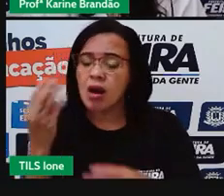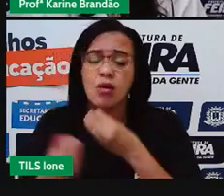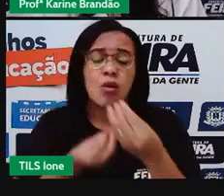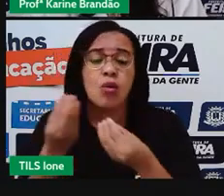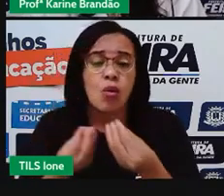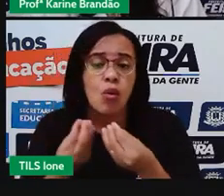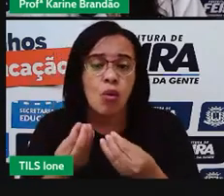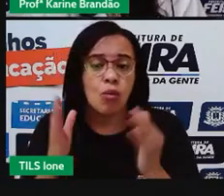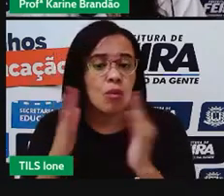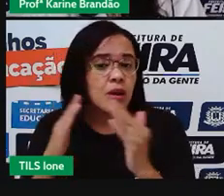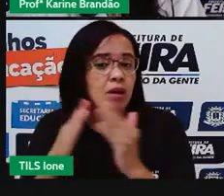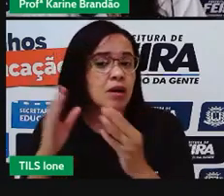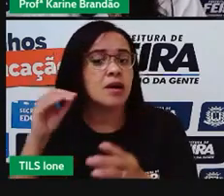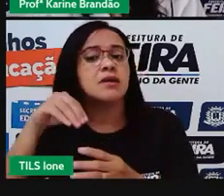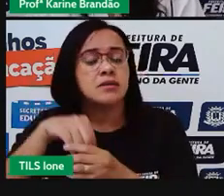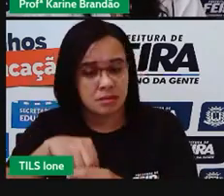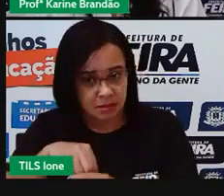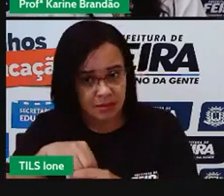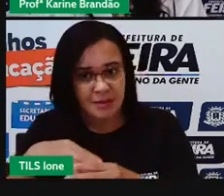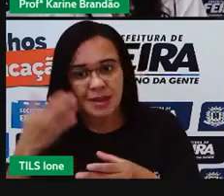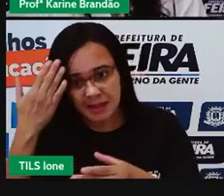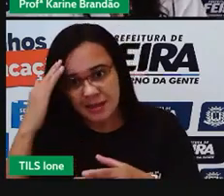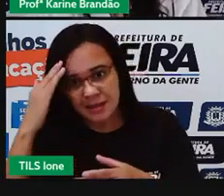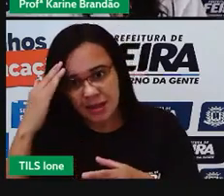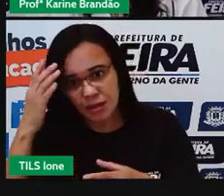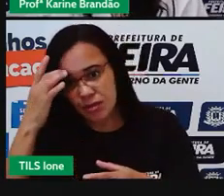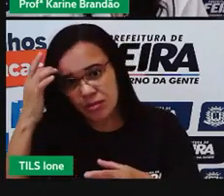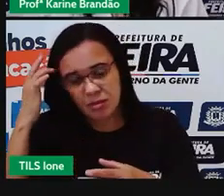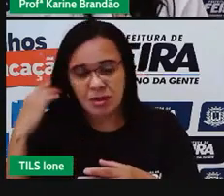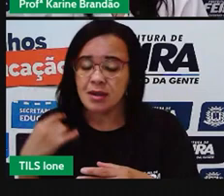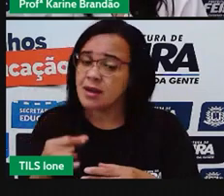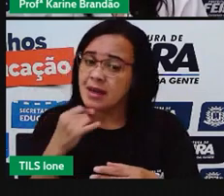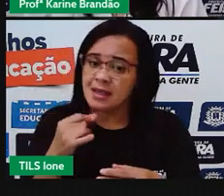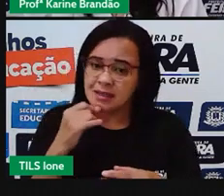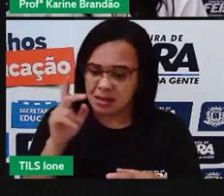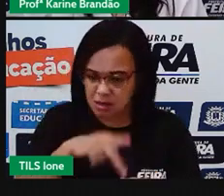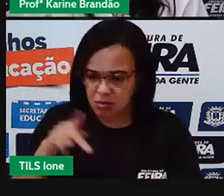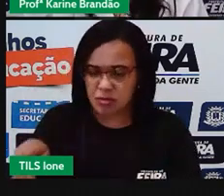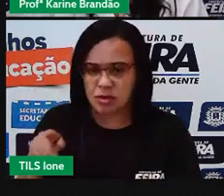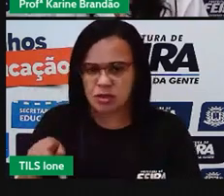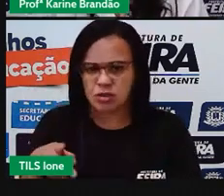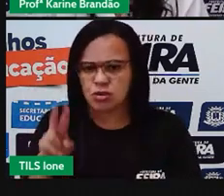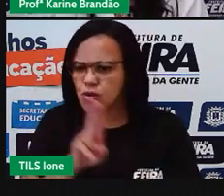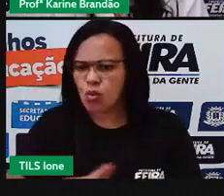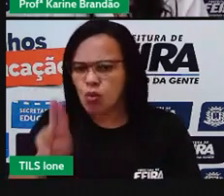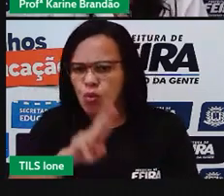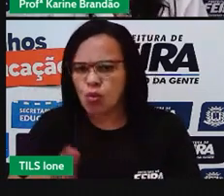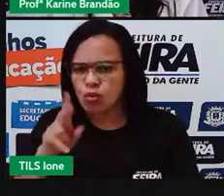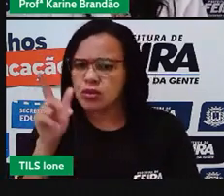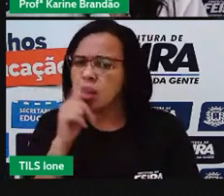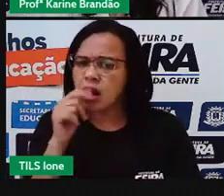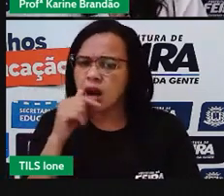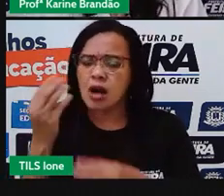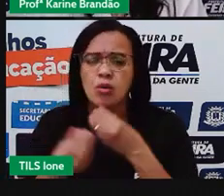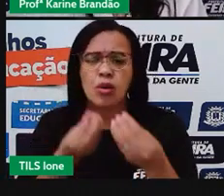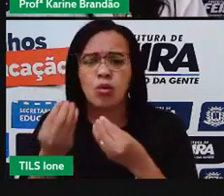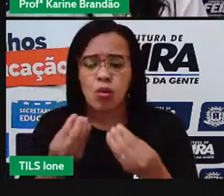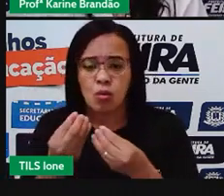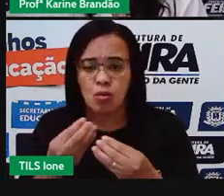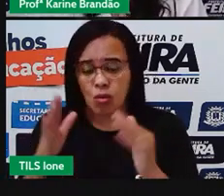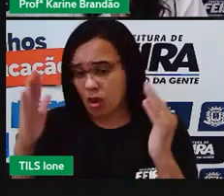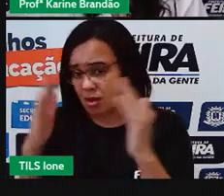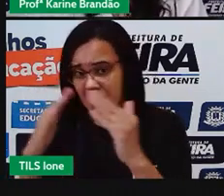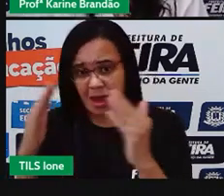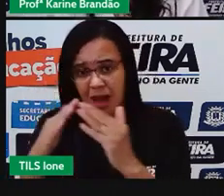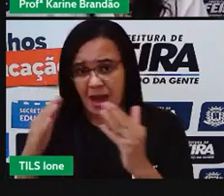feita, né? Que é usada para todos os produtos na minha vida diária. A água na minha casa, água para produzir o meu